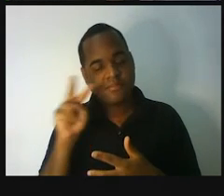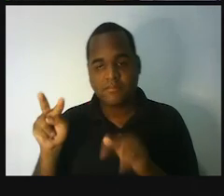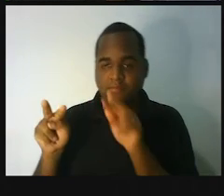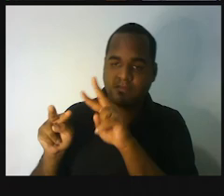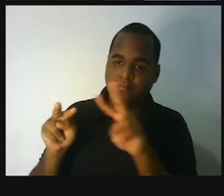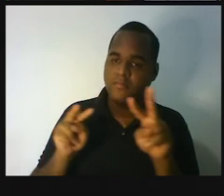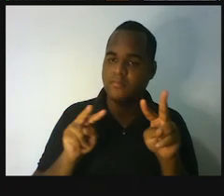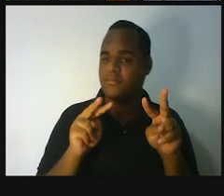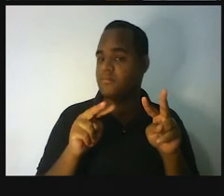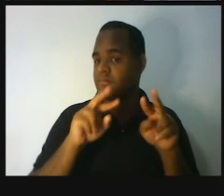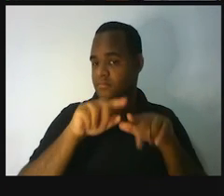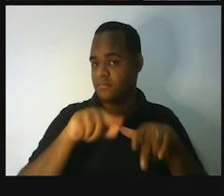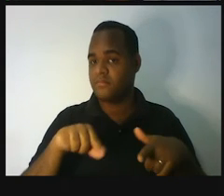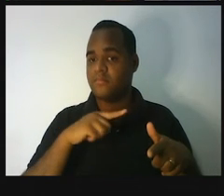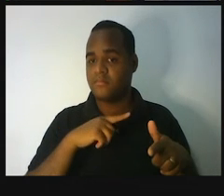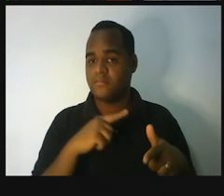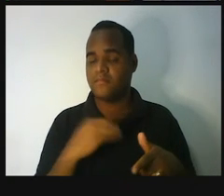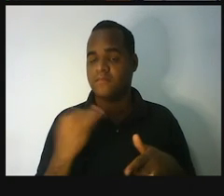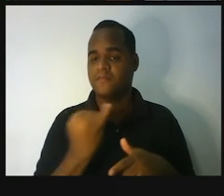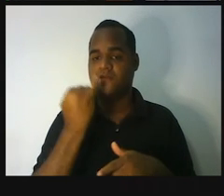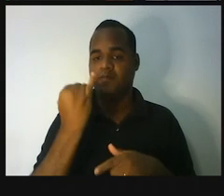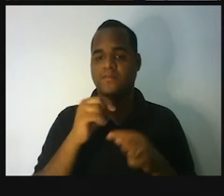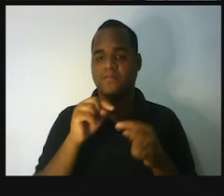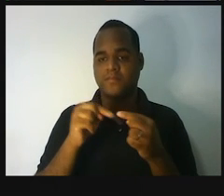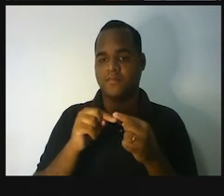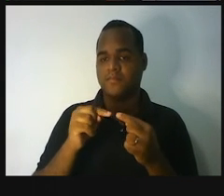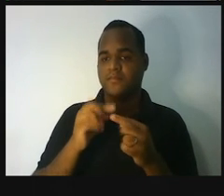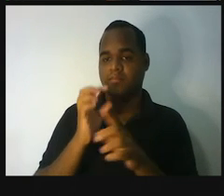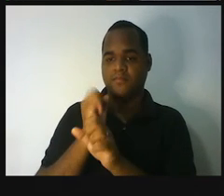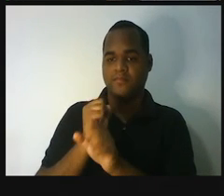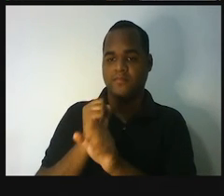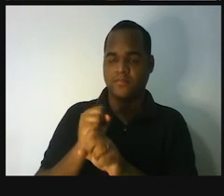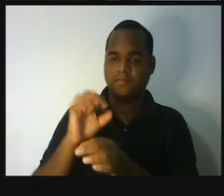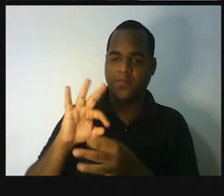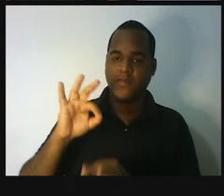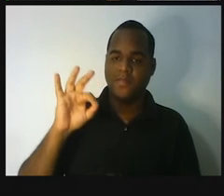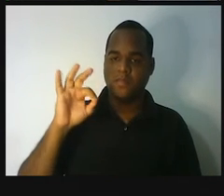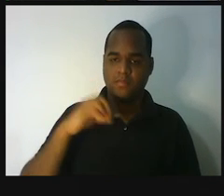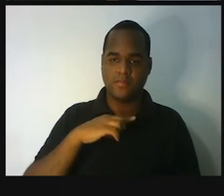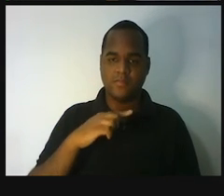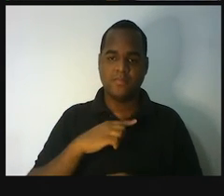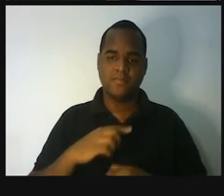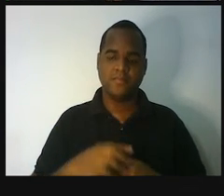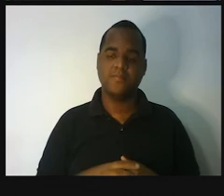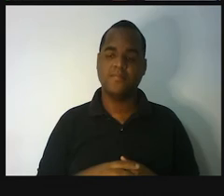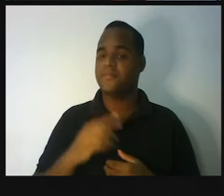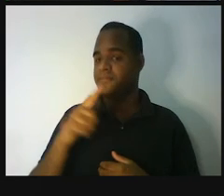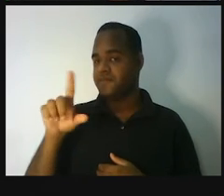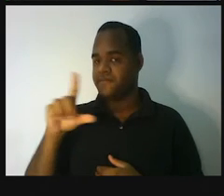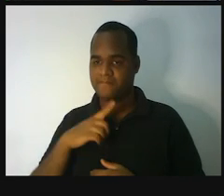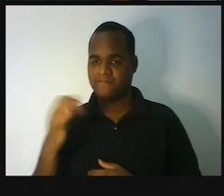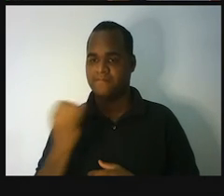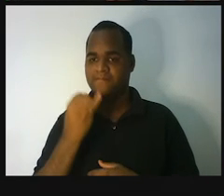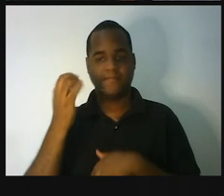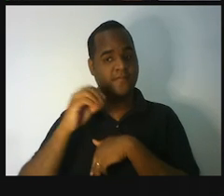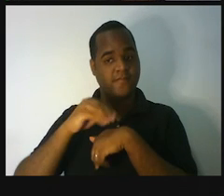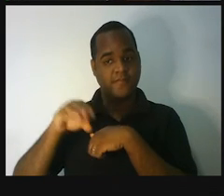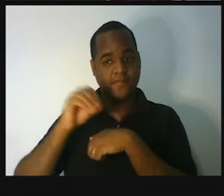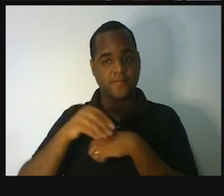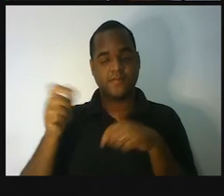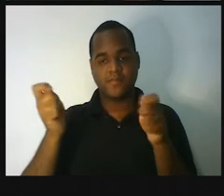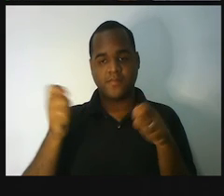unidade de medida, chamada comprimento, basicamente tudo, e fazer essas transformações de uma